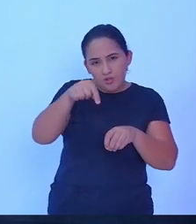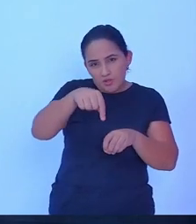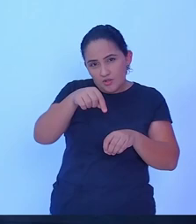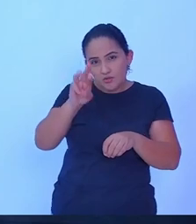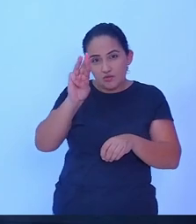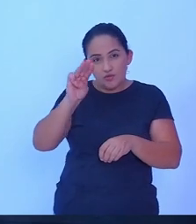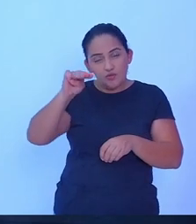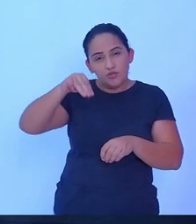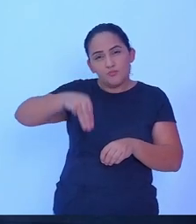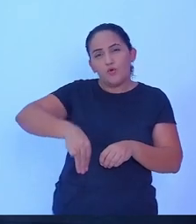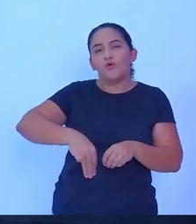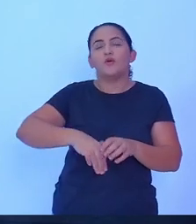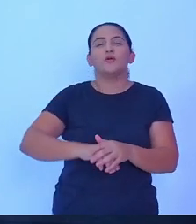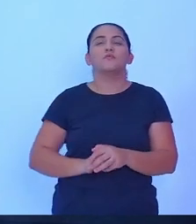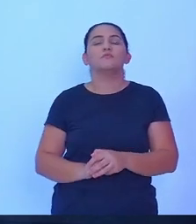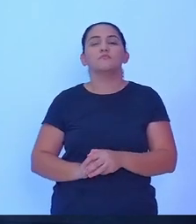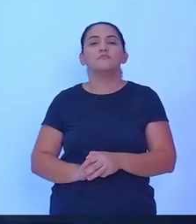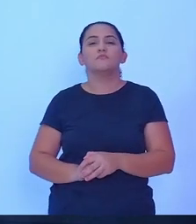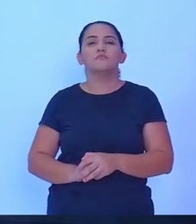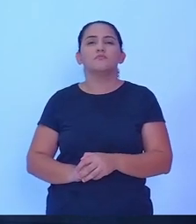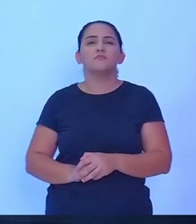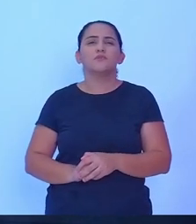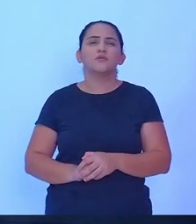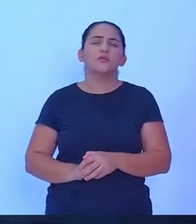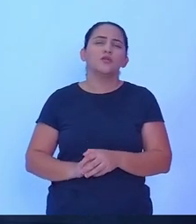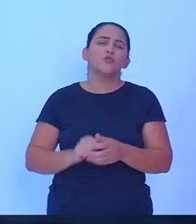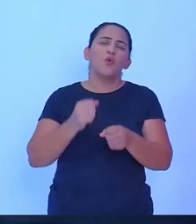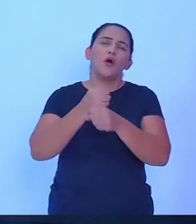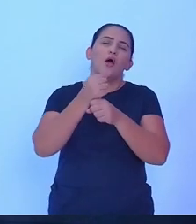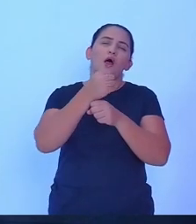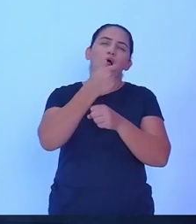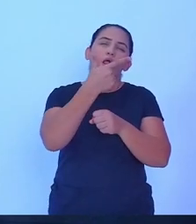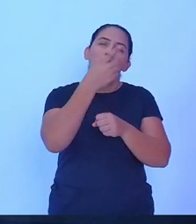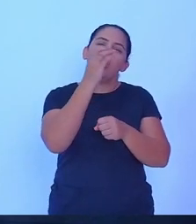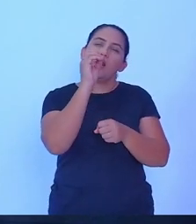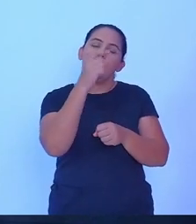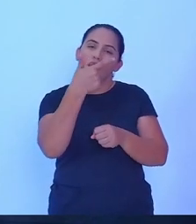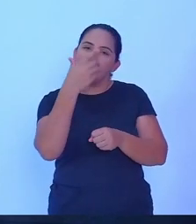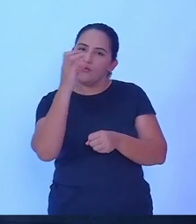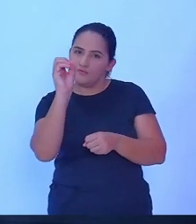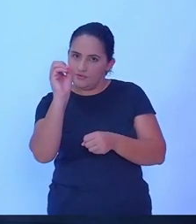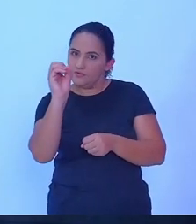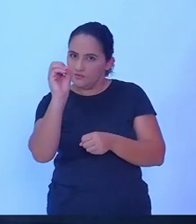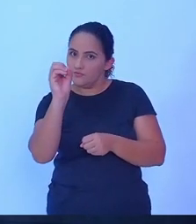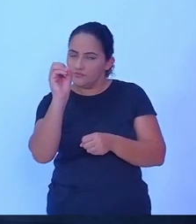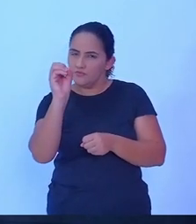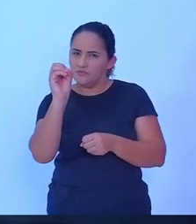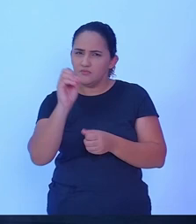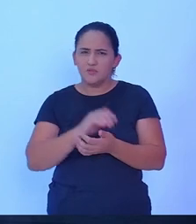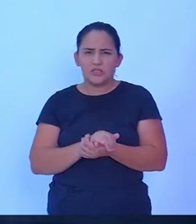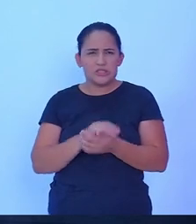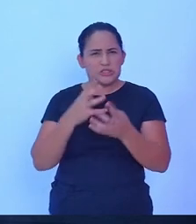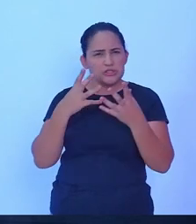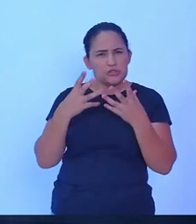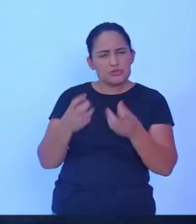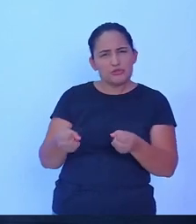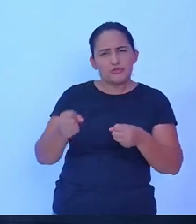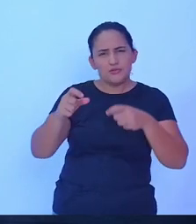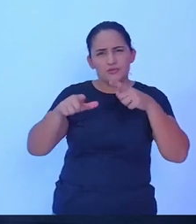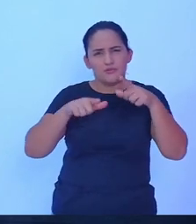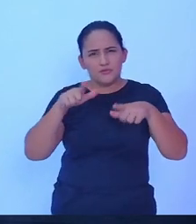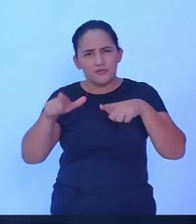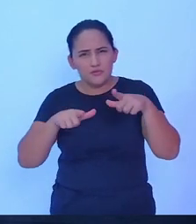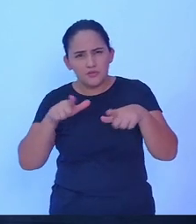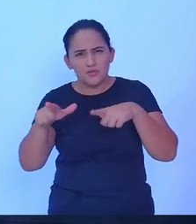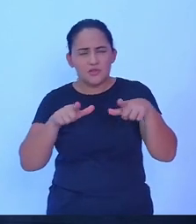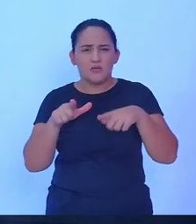de Rolim de Moura, no final de 2020, no qual assumi o compromisso de cuidar da